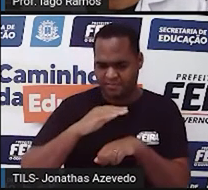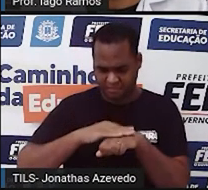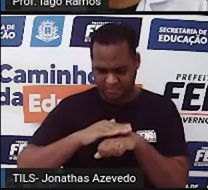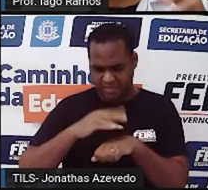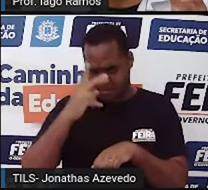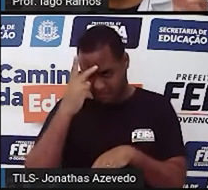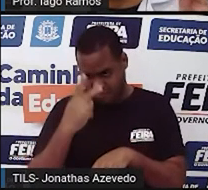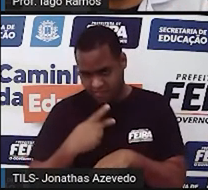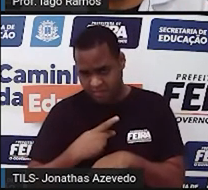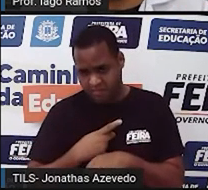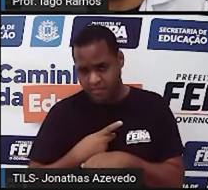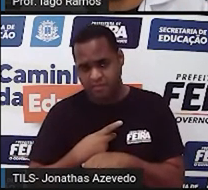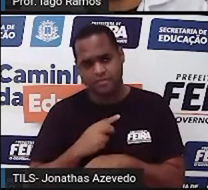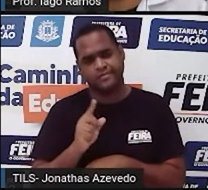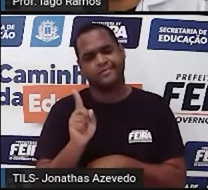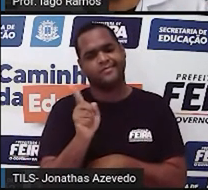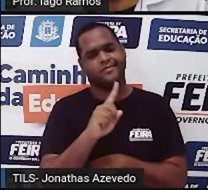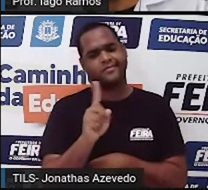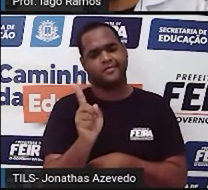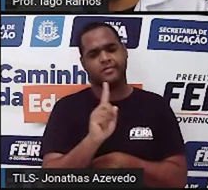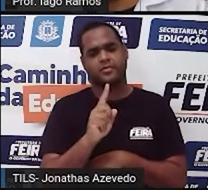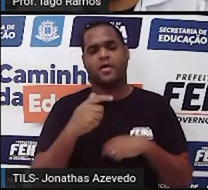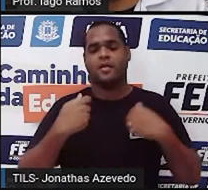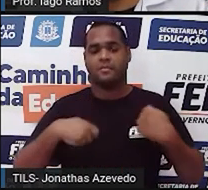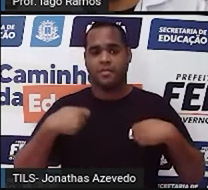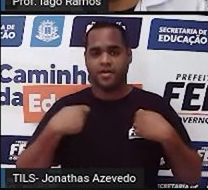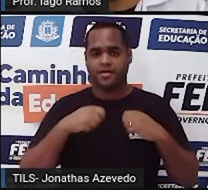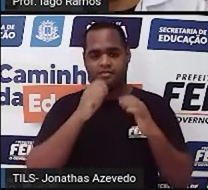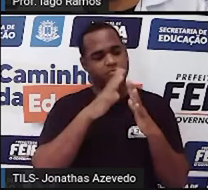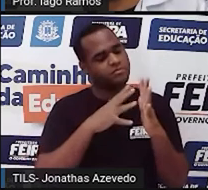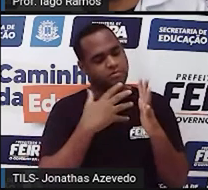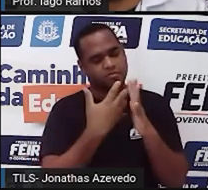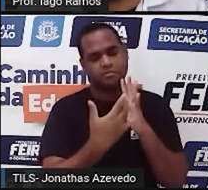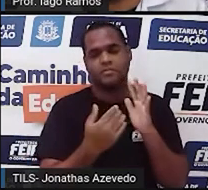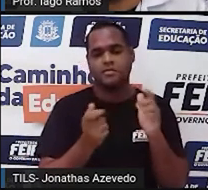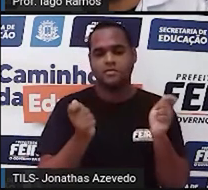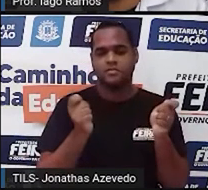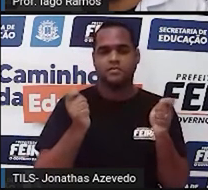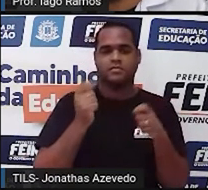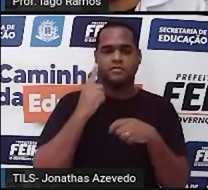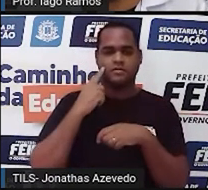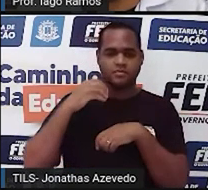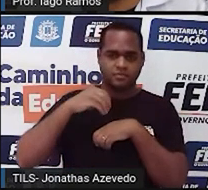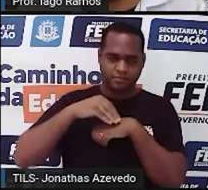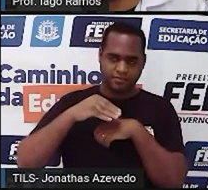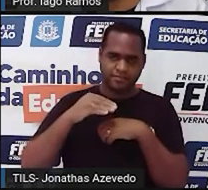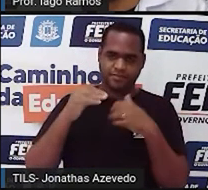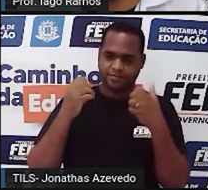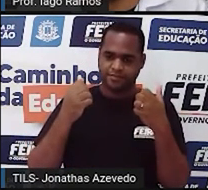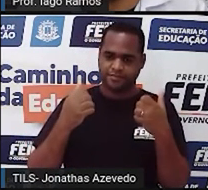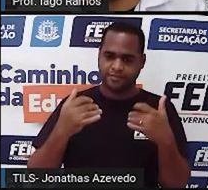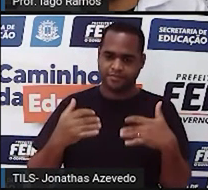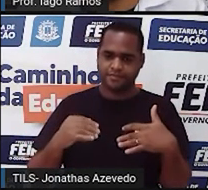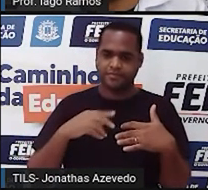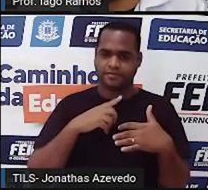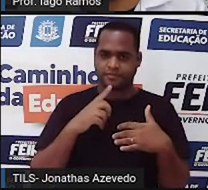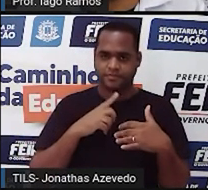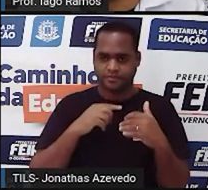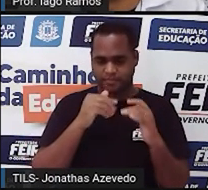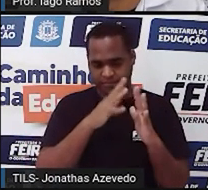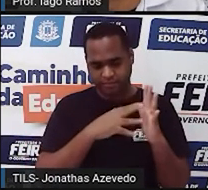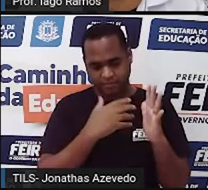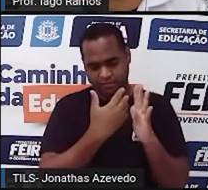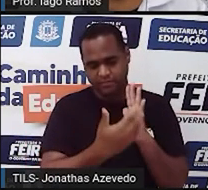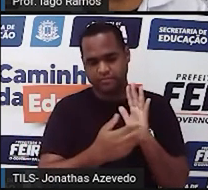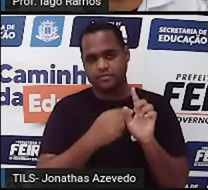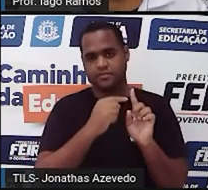bom? A gente tem que preencher de uma maneira que quando a gente pegar esses três números na linha aqui de cima